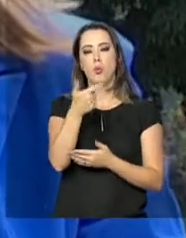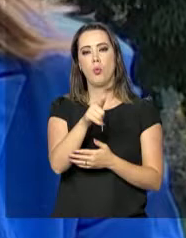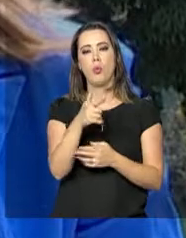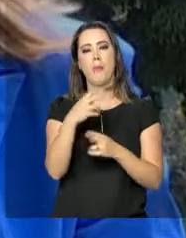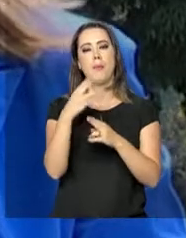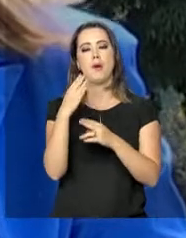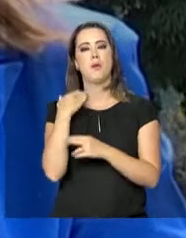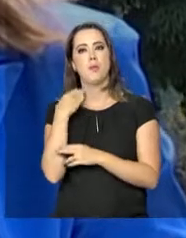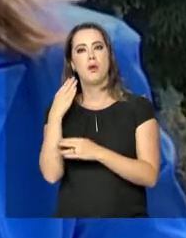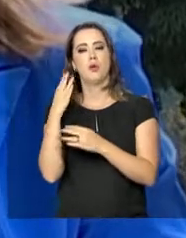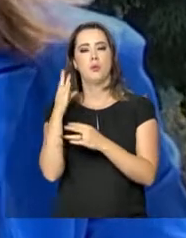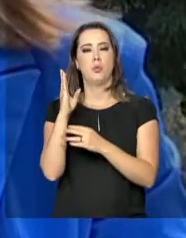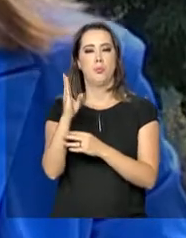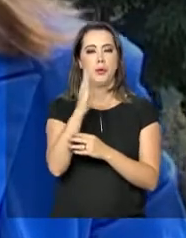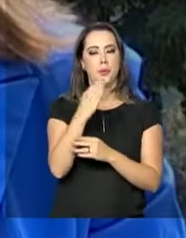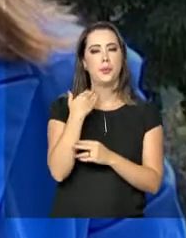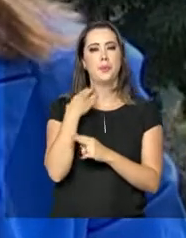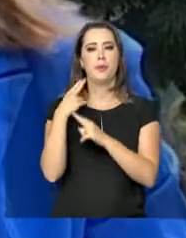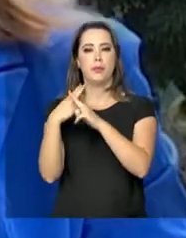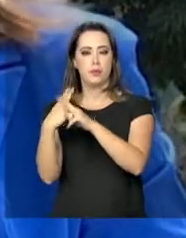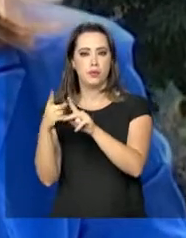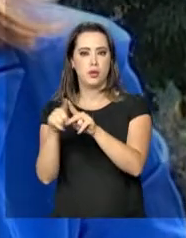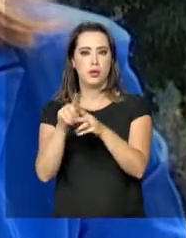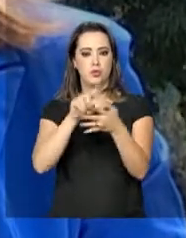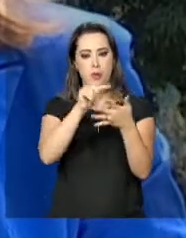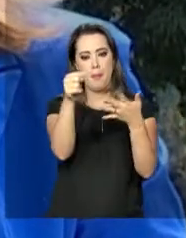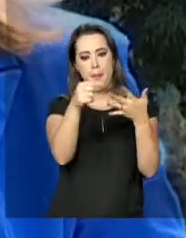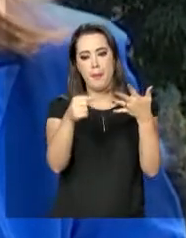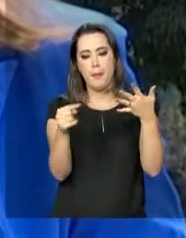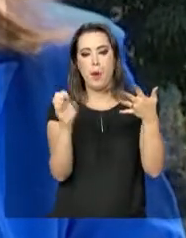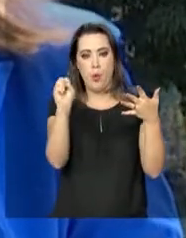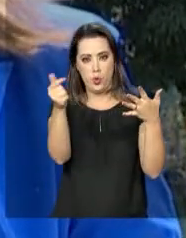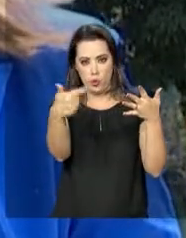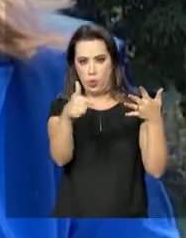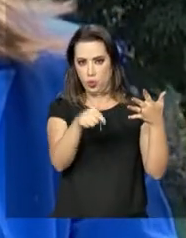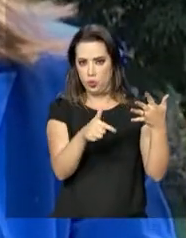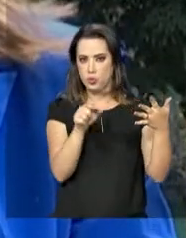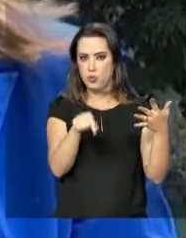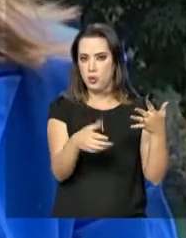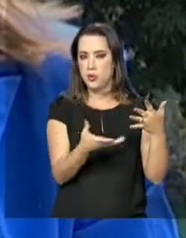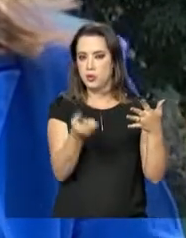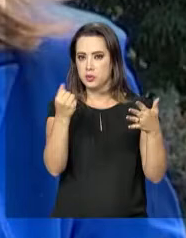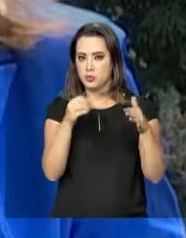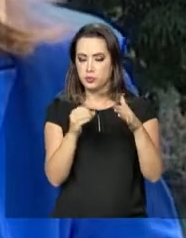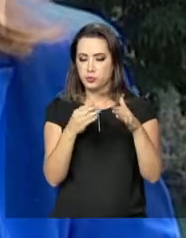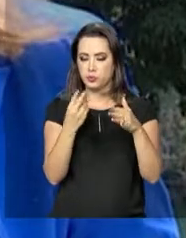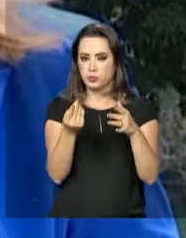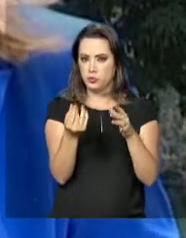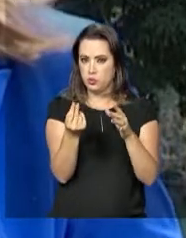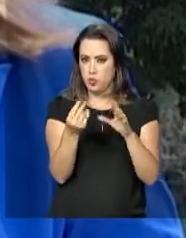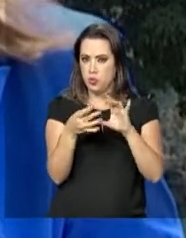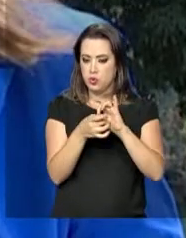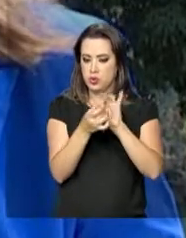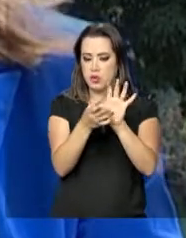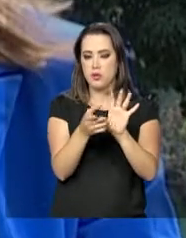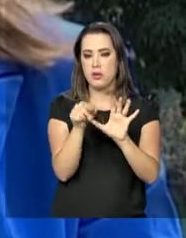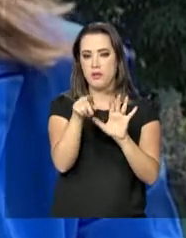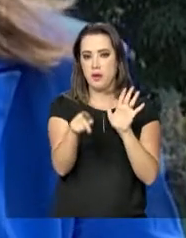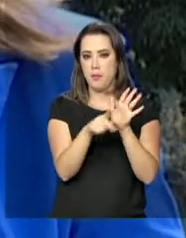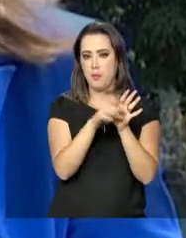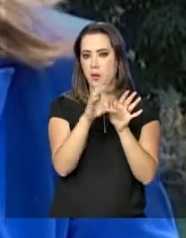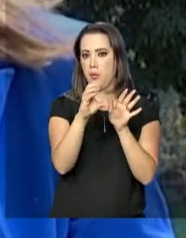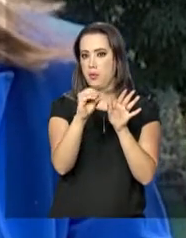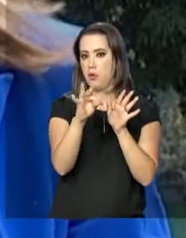e do Banco do Brasil, para que os seus correntistas, que são cotistas do fundo, possam receber os depósitos automáticos em suas